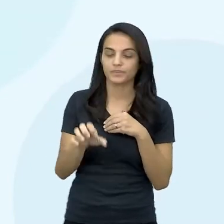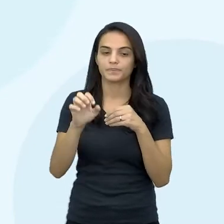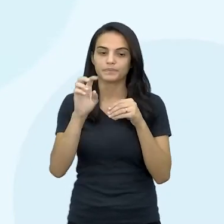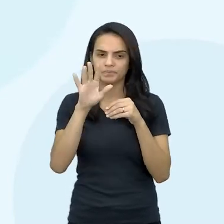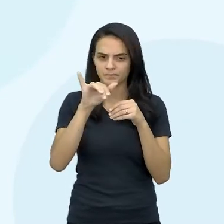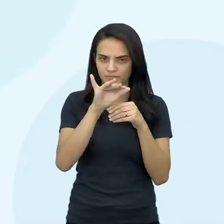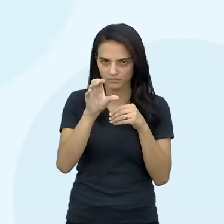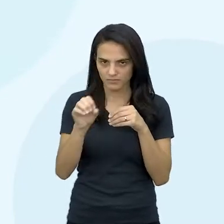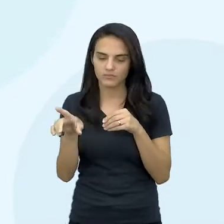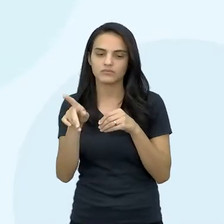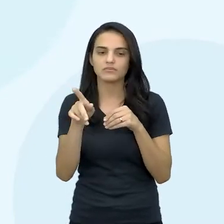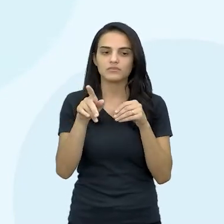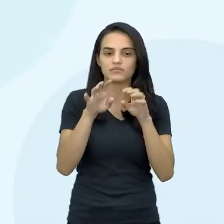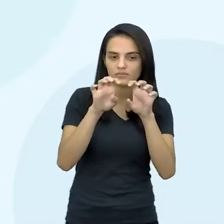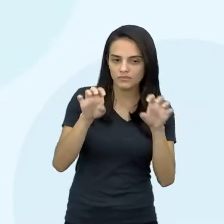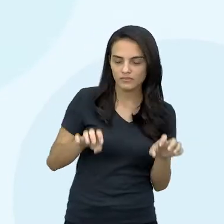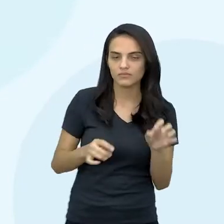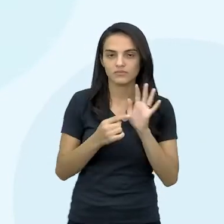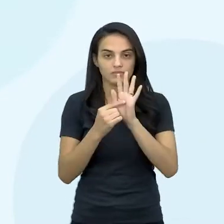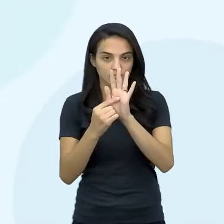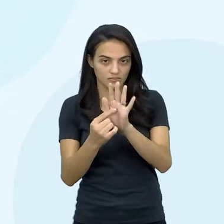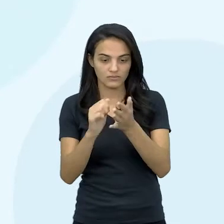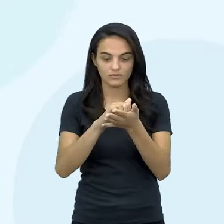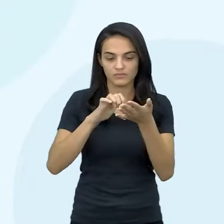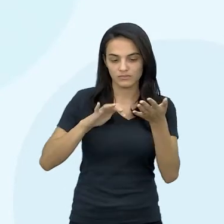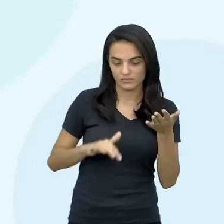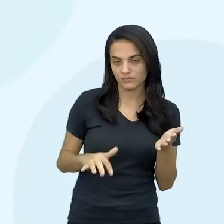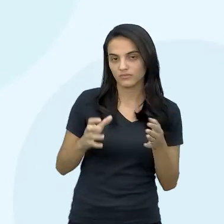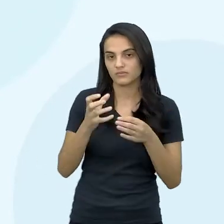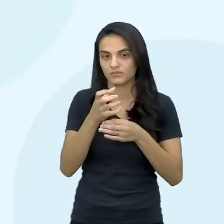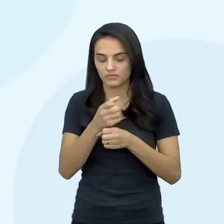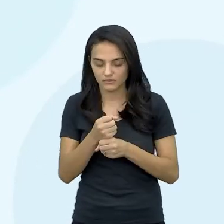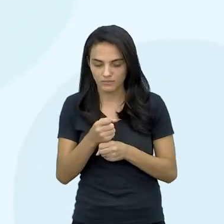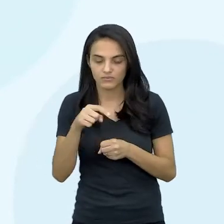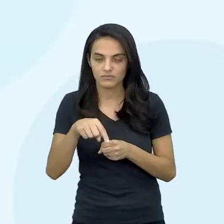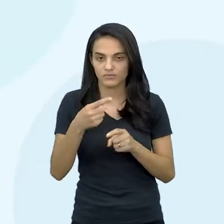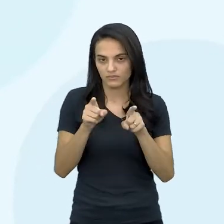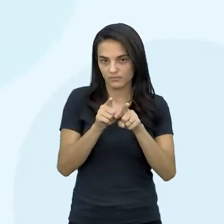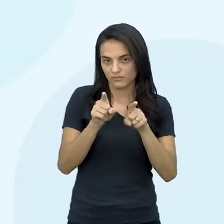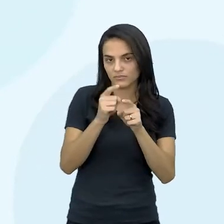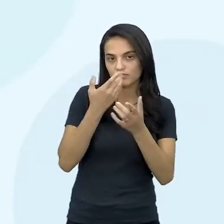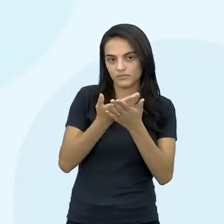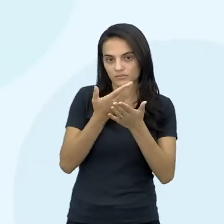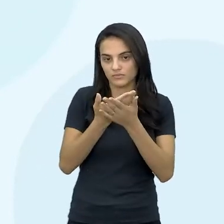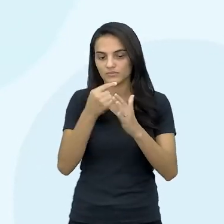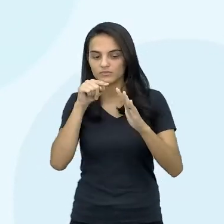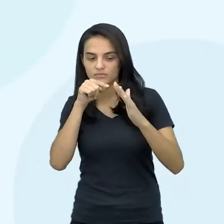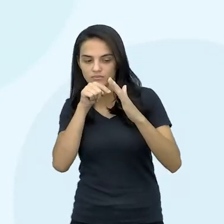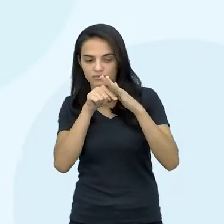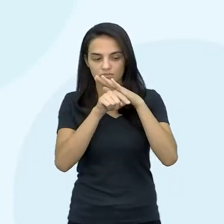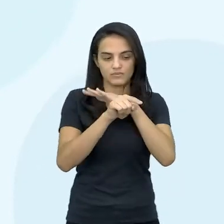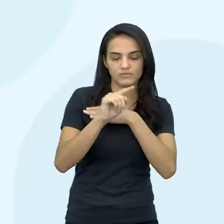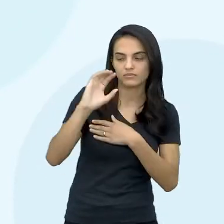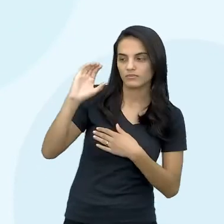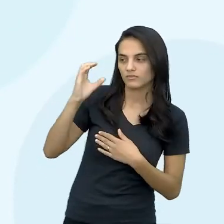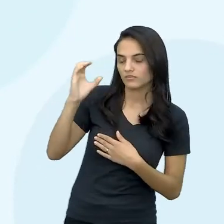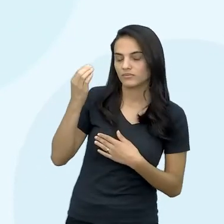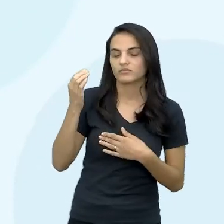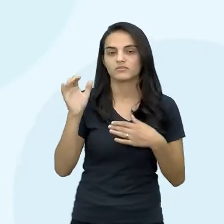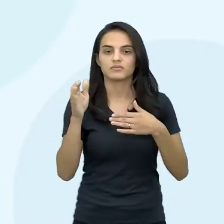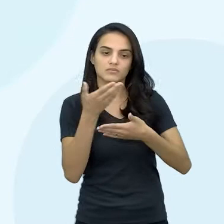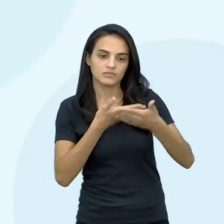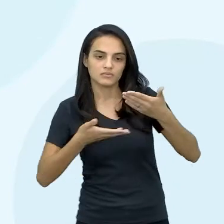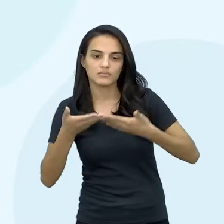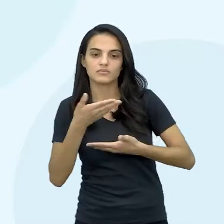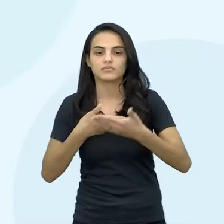apresentados, tanto na nossa atividade quanto na nossa aula de hoje, é a investigação científica, a mediação